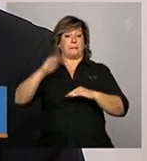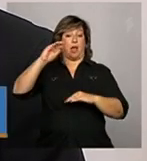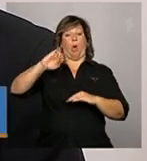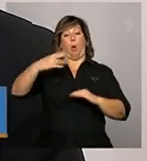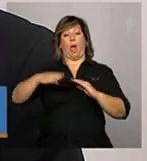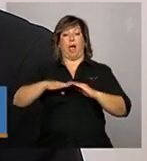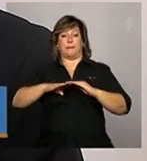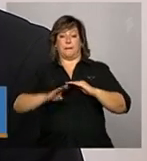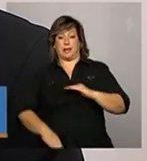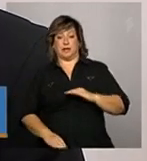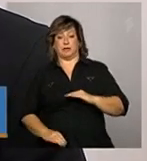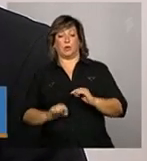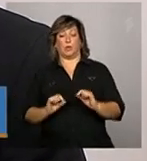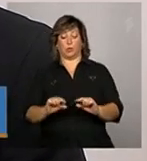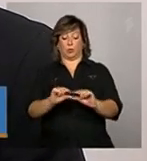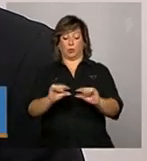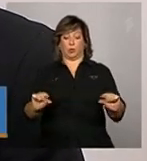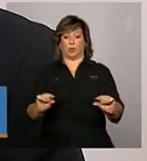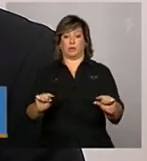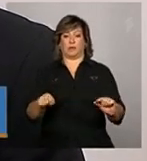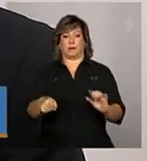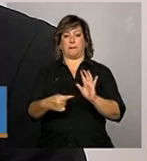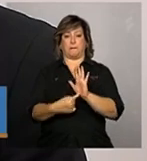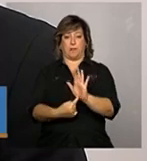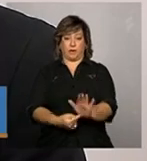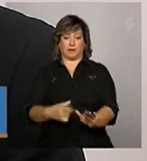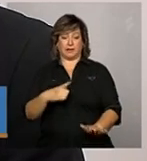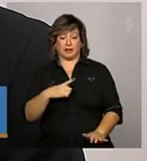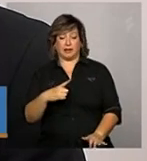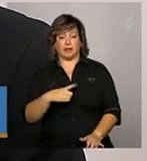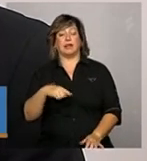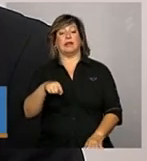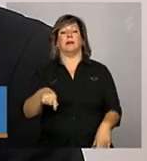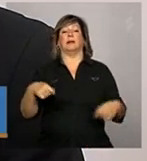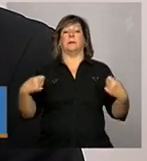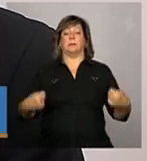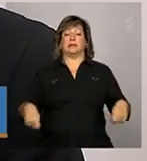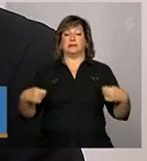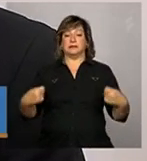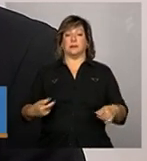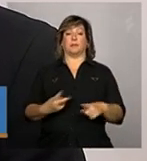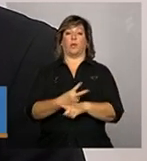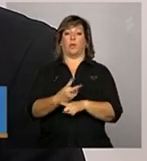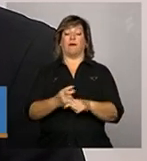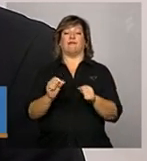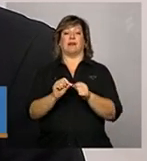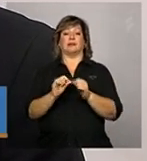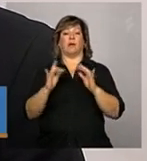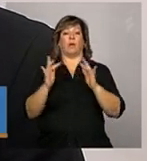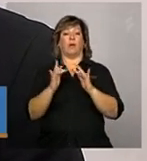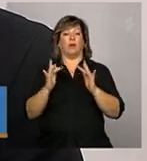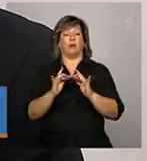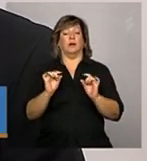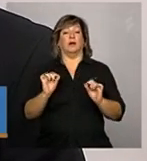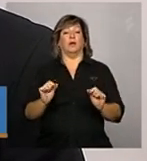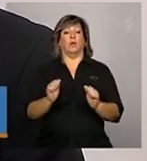daquele que consta no demonstrativo ele deve procurar entrar em contato com o fundo nacional